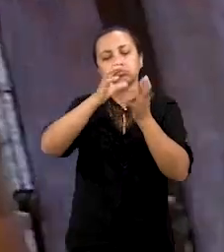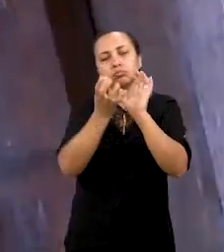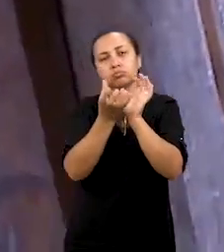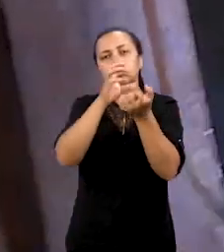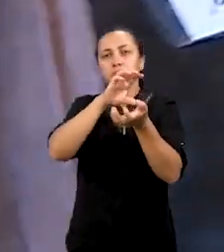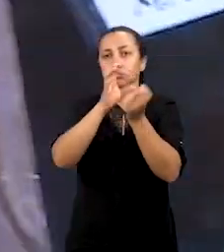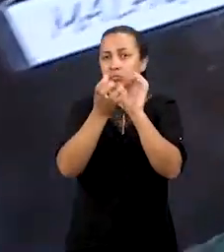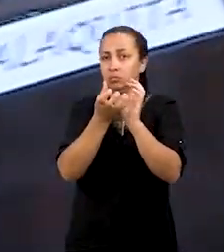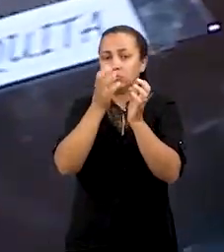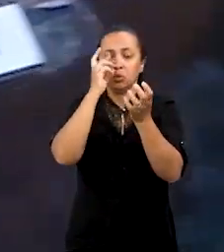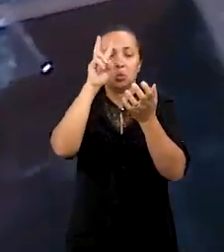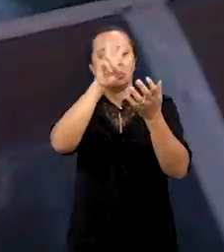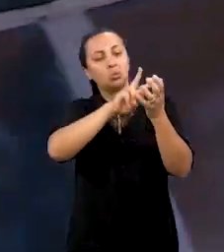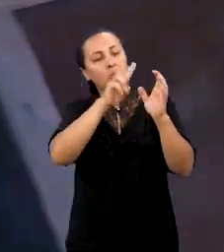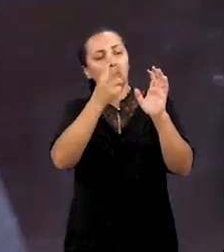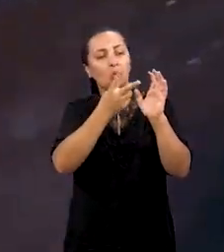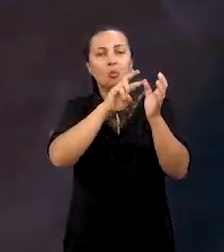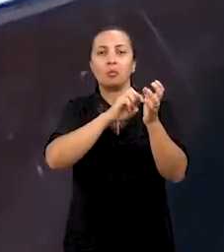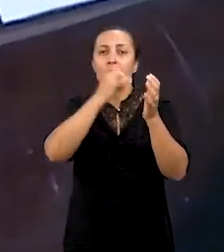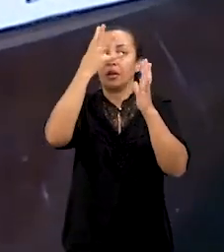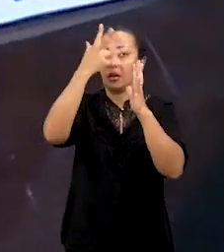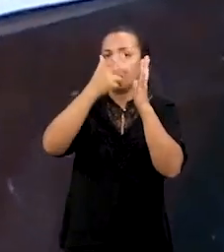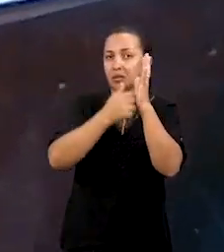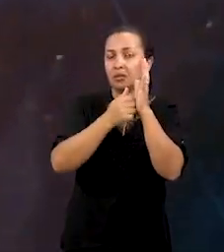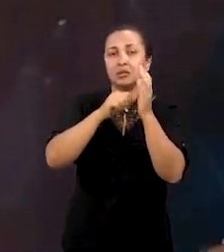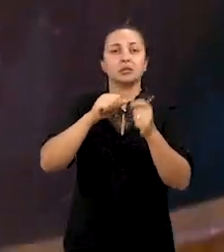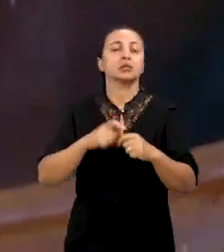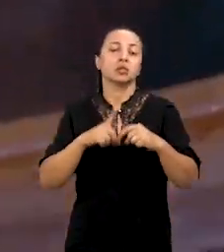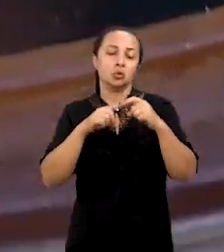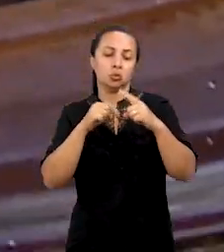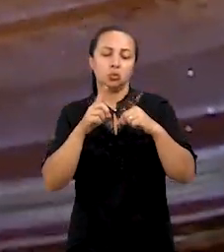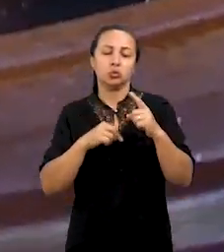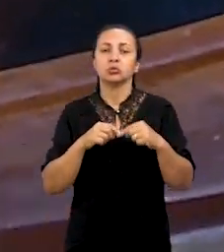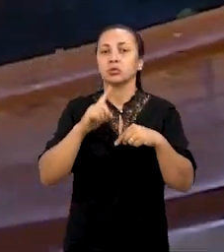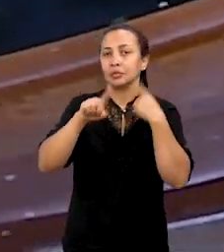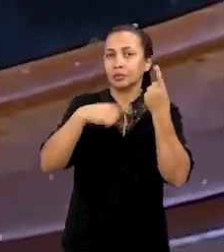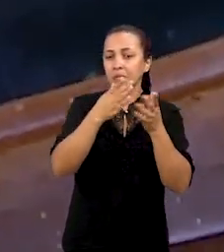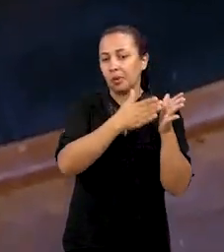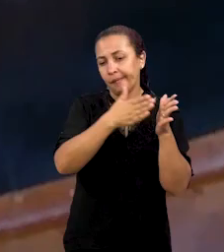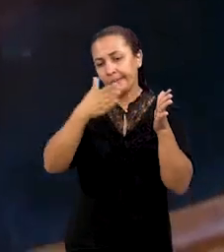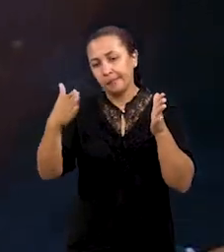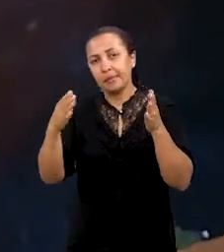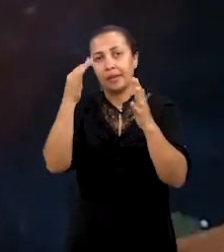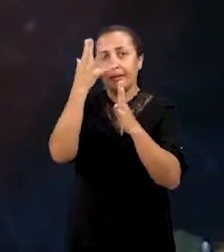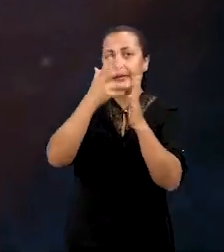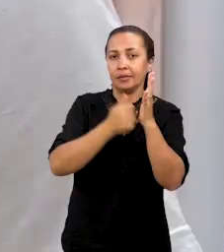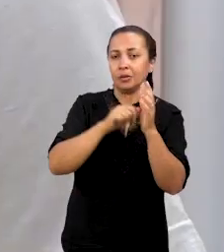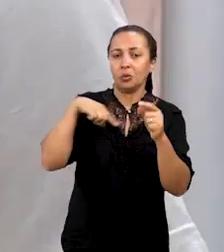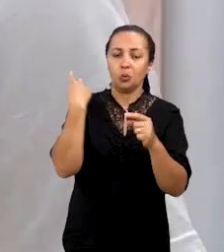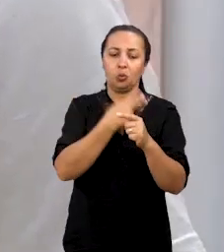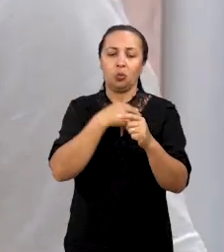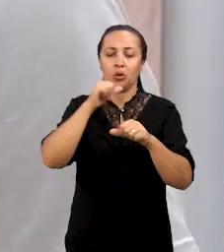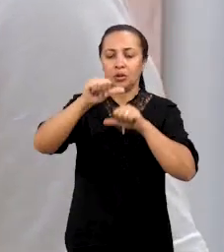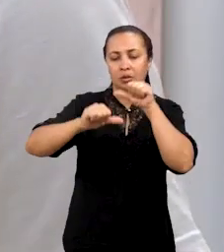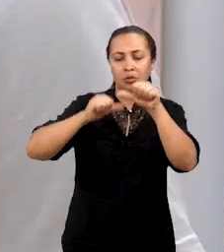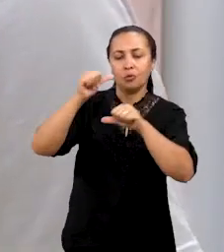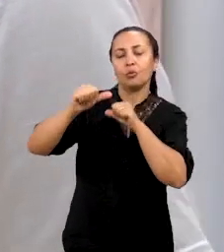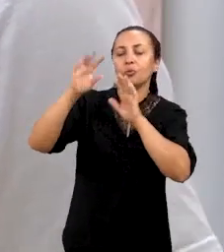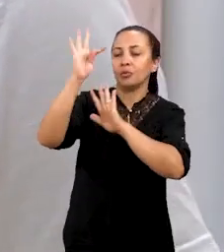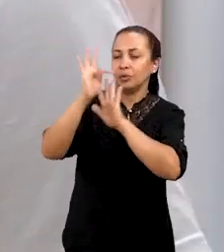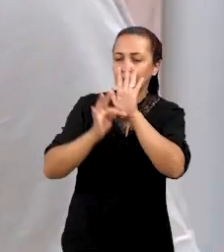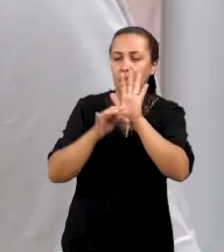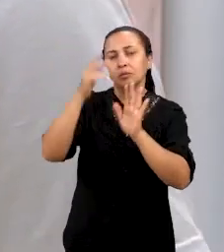a gente faz a descrição das características dessas peças. E aí a gente, a partir dessas características das peças, a gente desenvolve textos